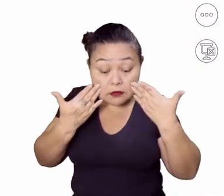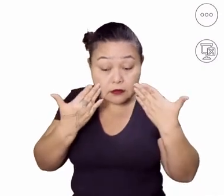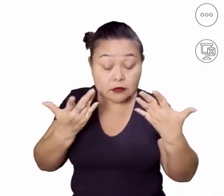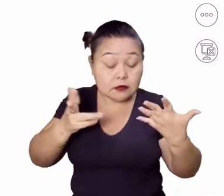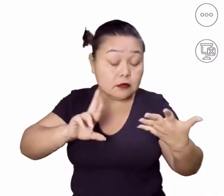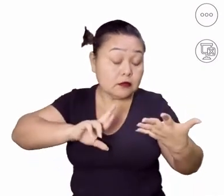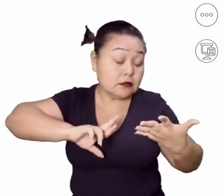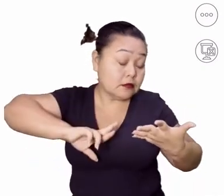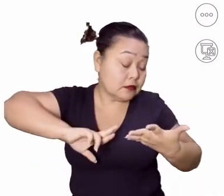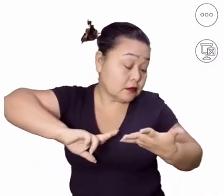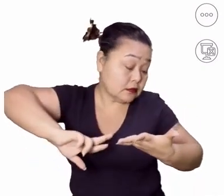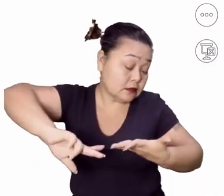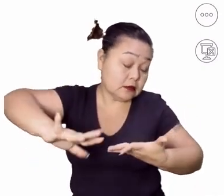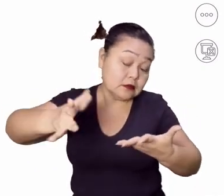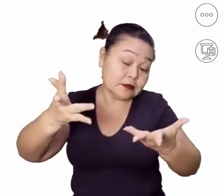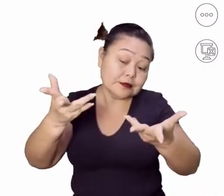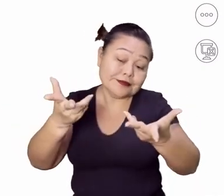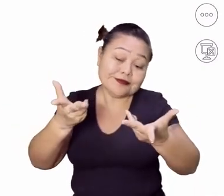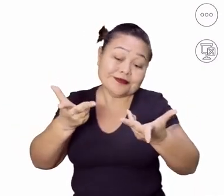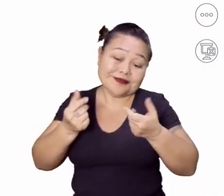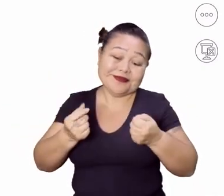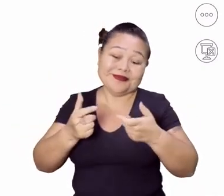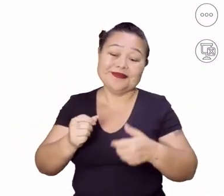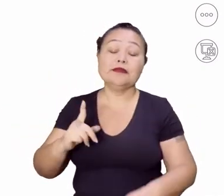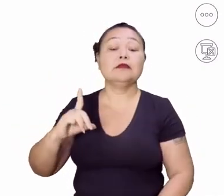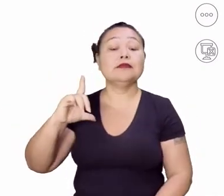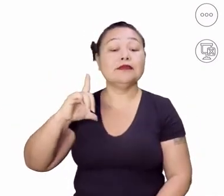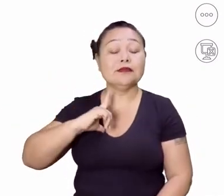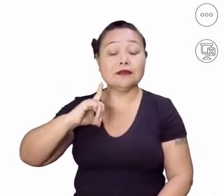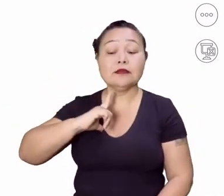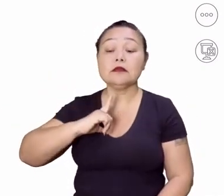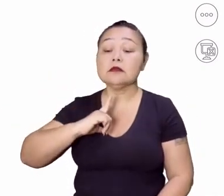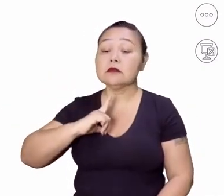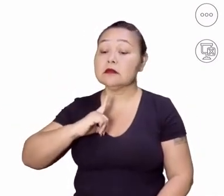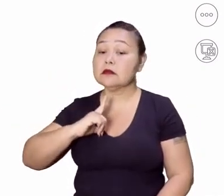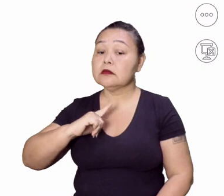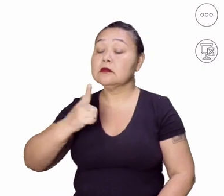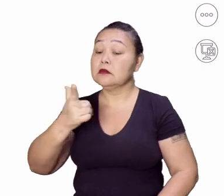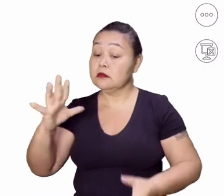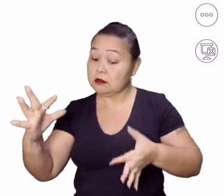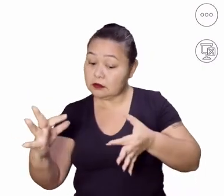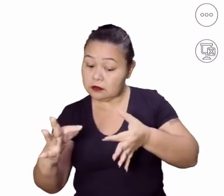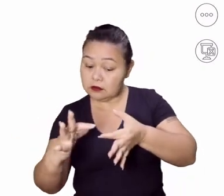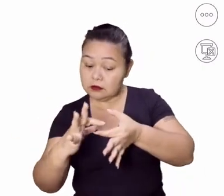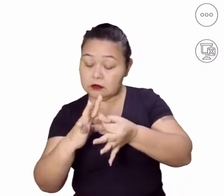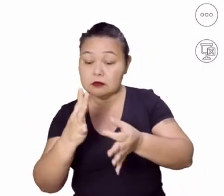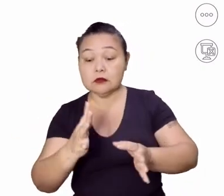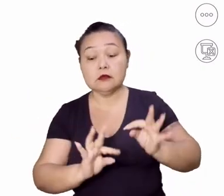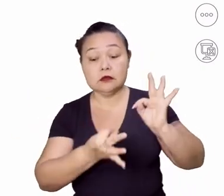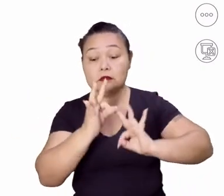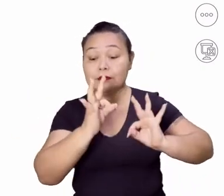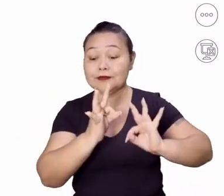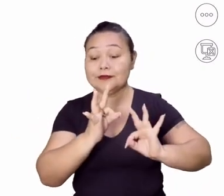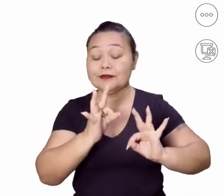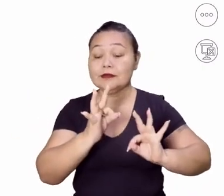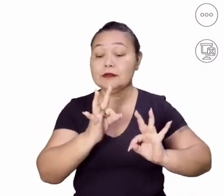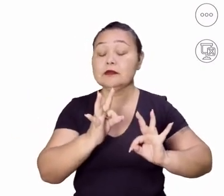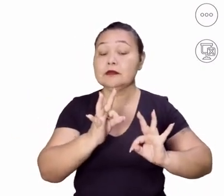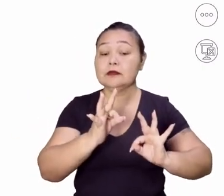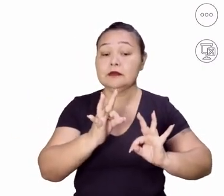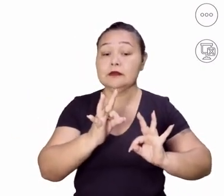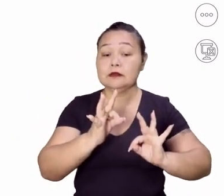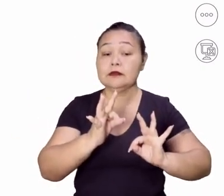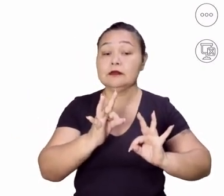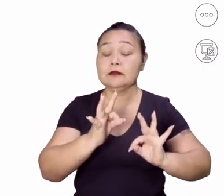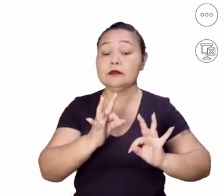várias habilidades. Então, nós temos que ter habilidades com a tecnologia. Isso não tem como fugir,